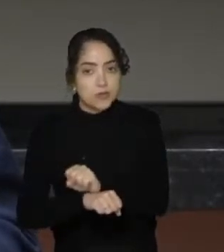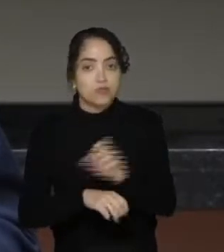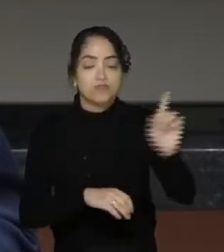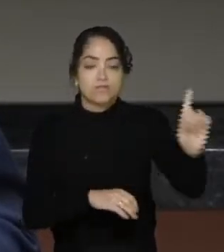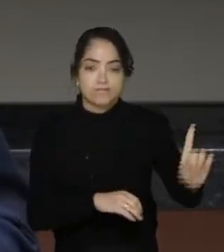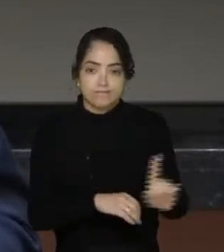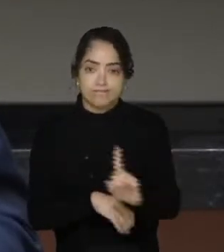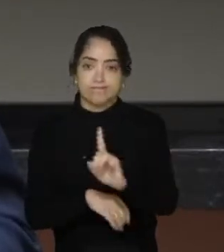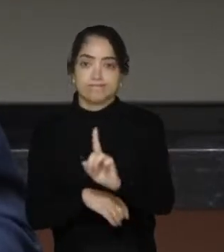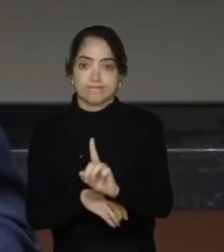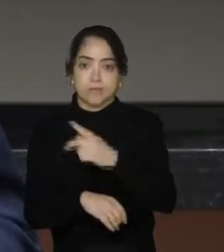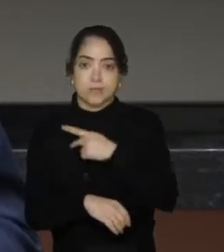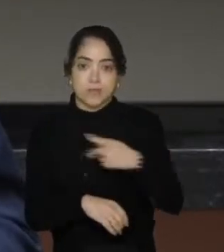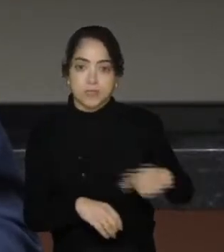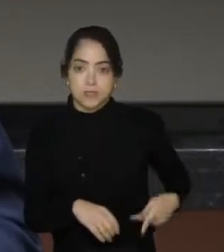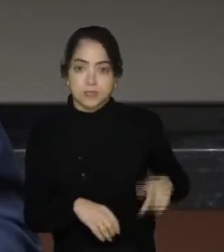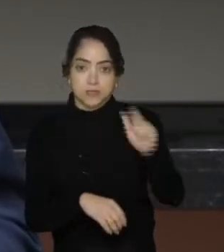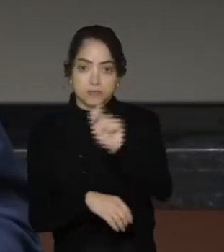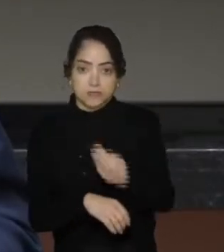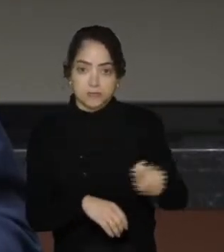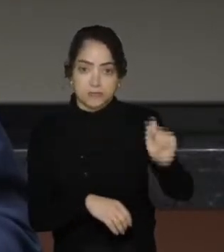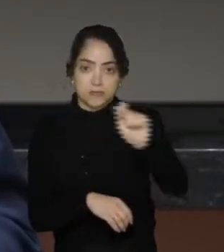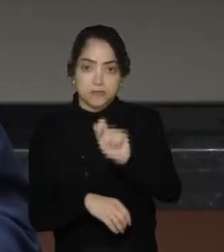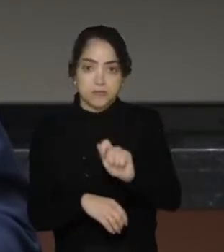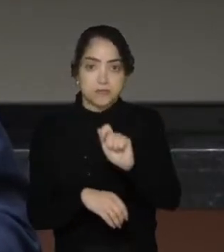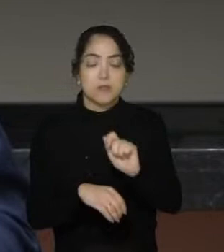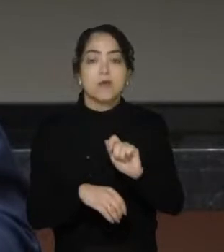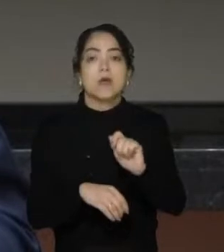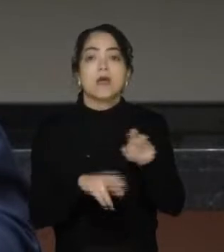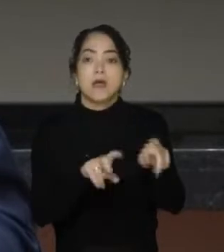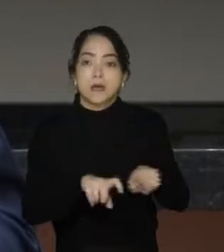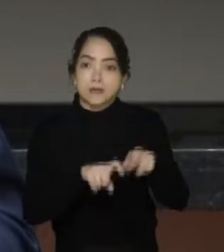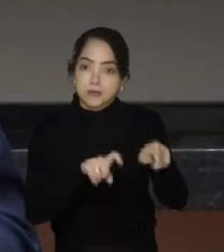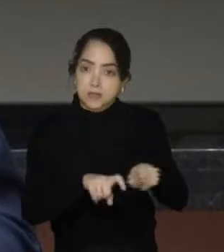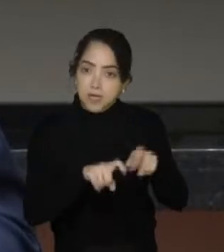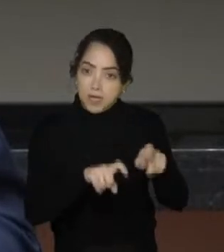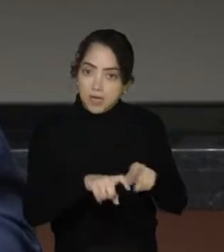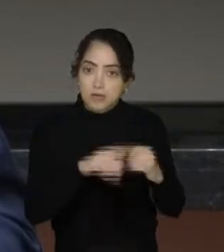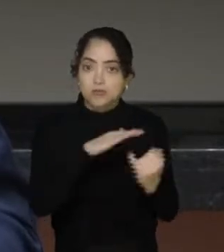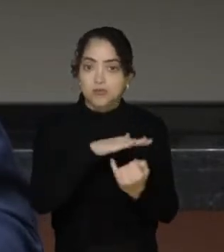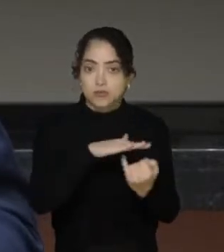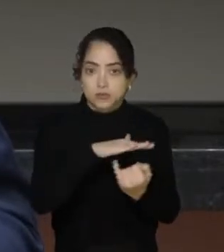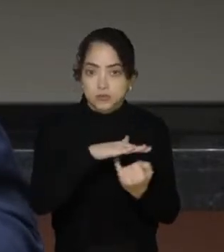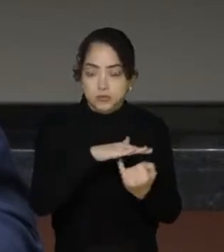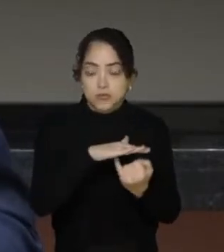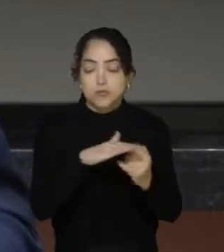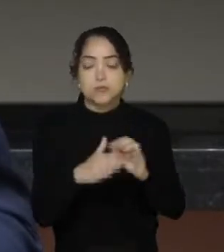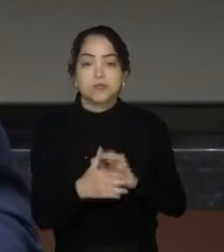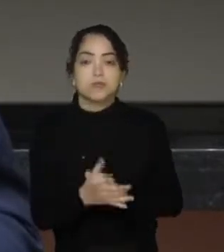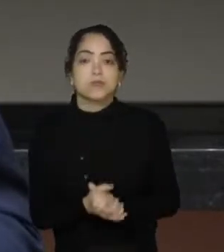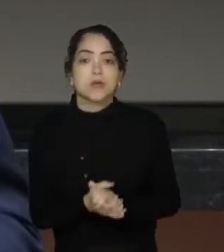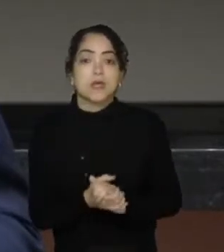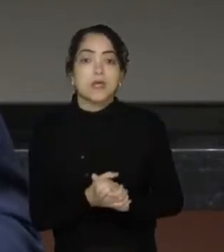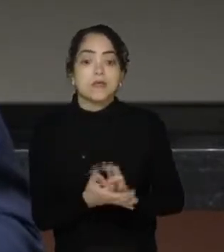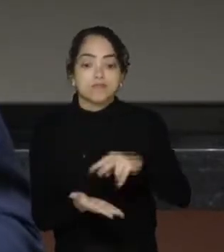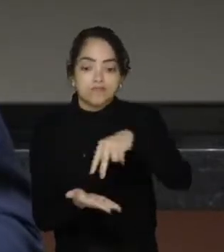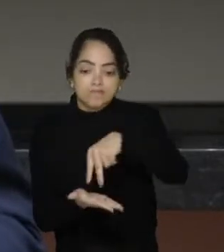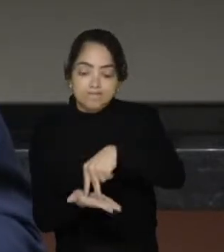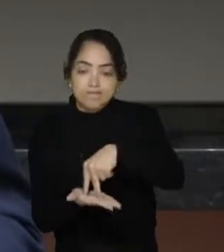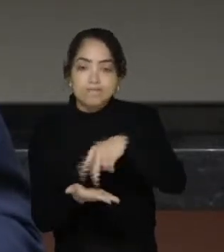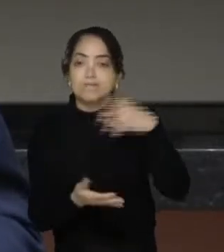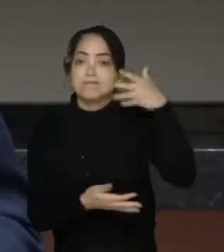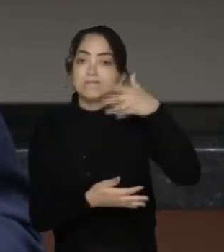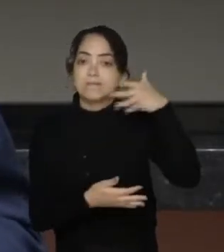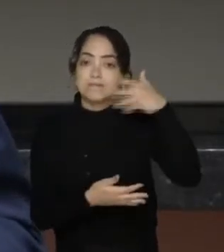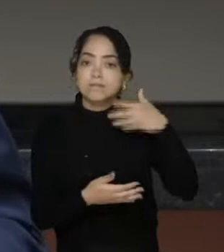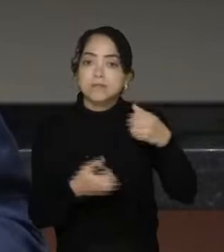senhor presidente da Associação das Agroindústrias Alimentistas de Santa Catarina, Volmir de Souza, fizesse uso da palavra